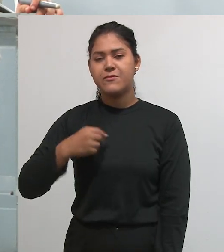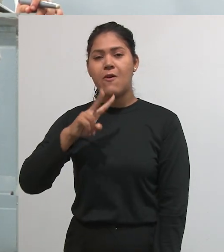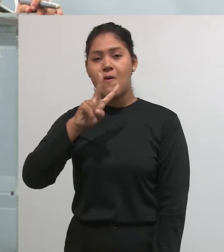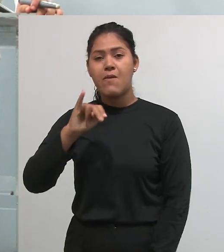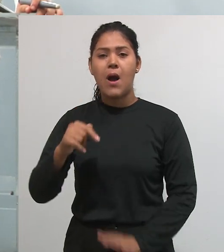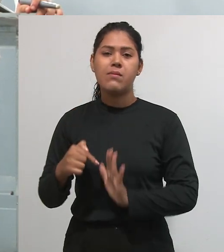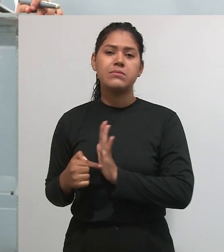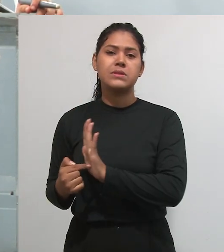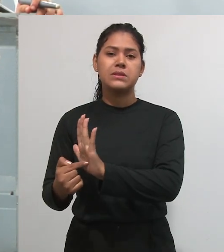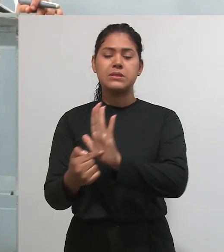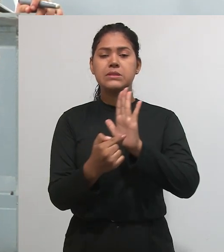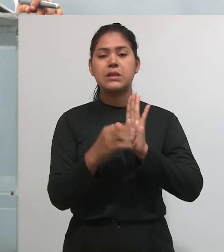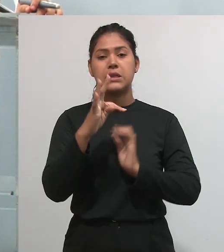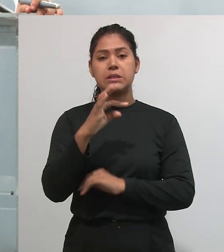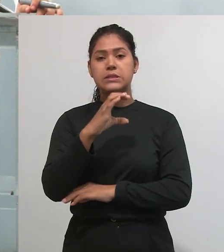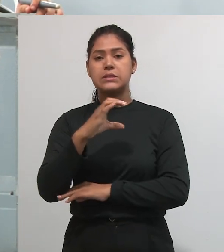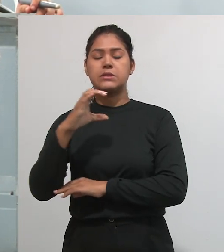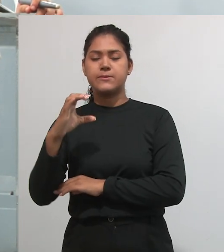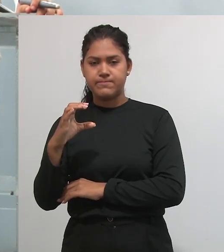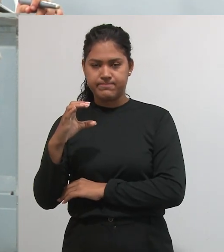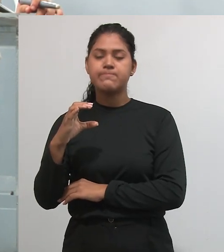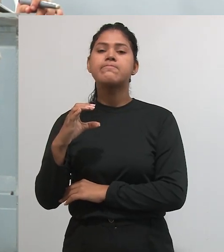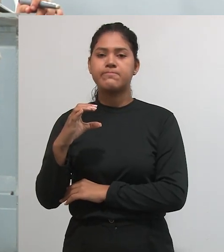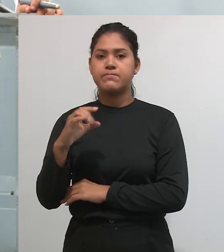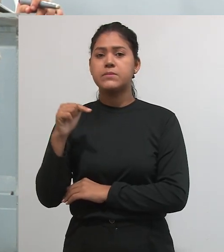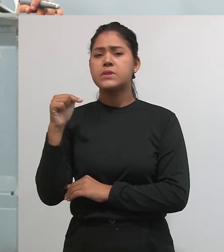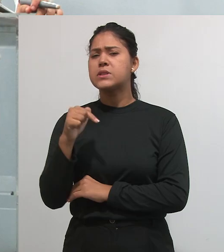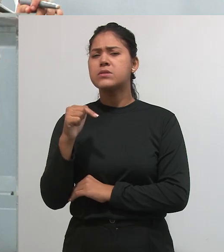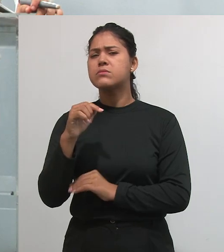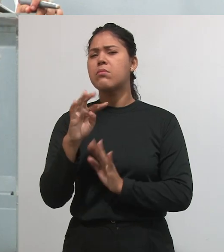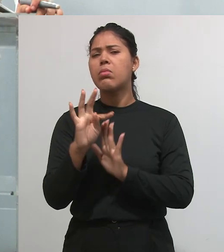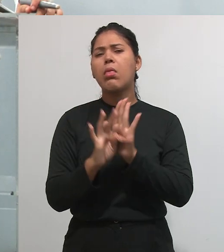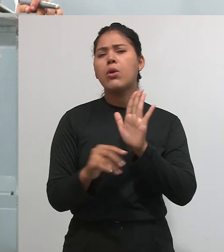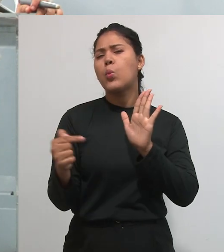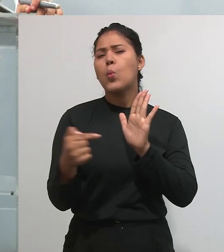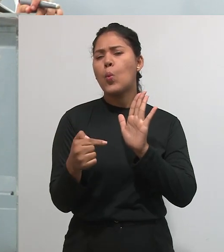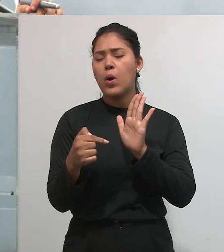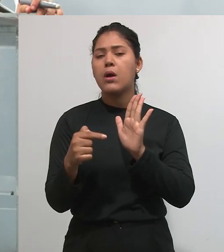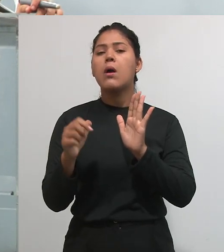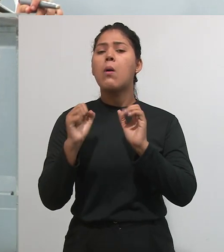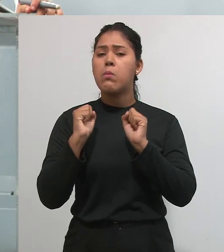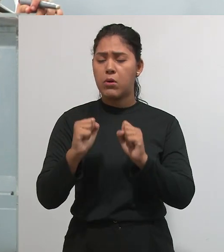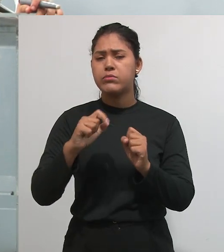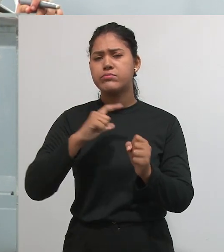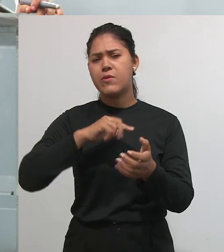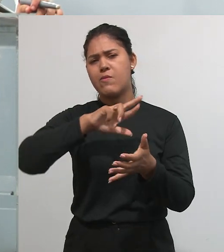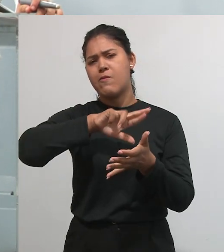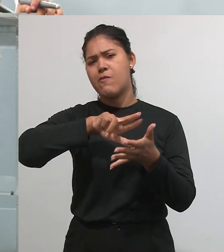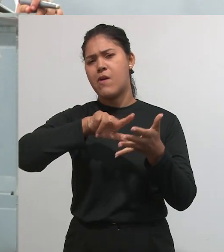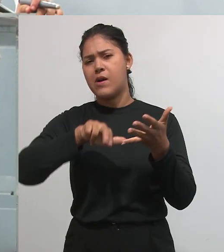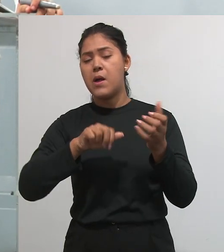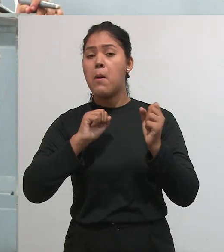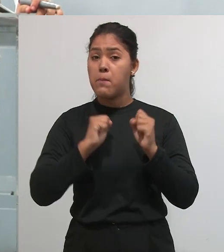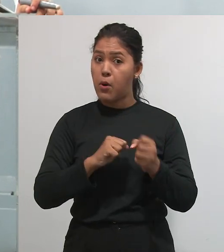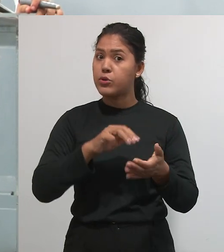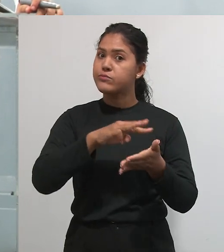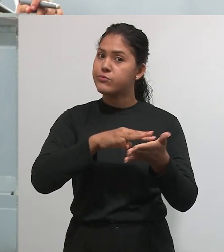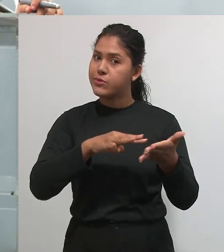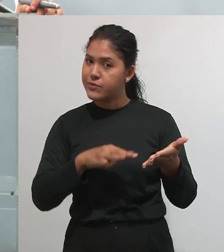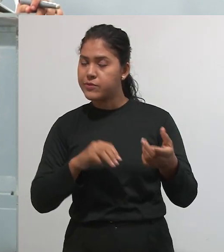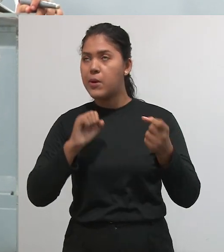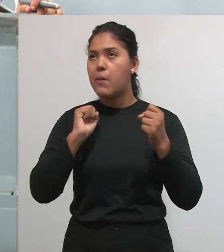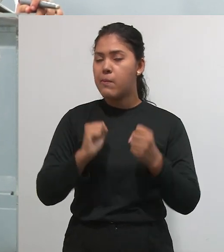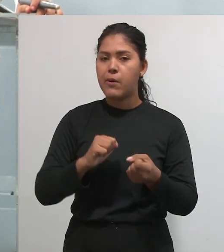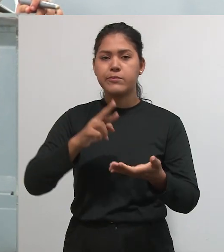apresentar um trabalho de conclusão de curso. Esse trabalho de conclusão de curso pode ter diversos formatos. Pode ser a monografia,